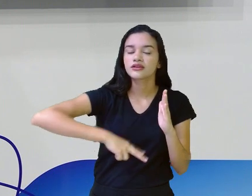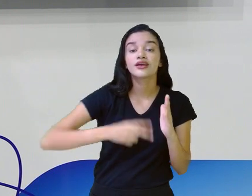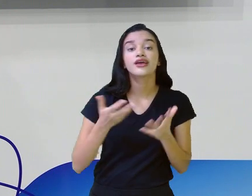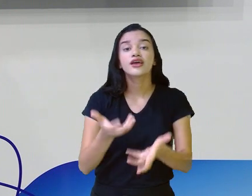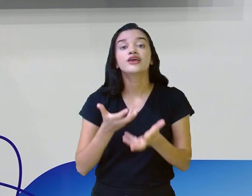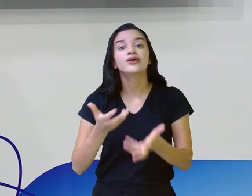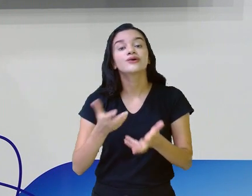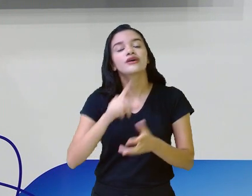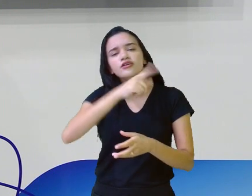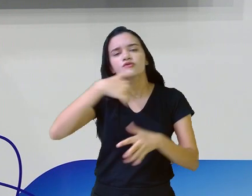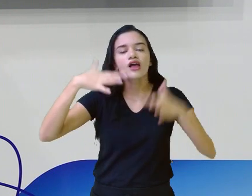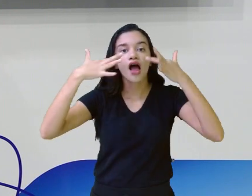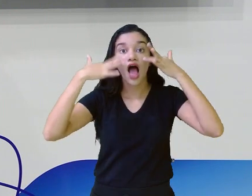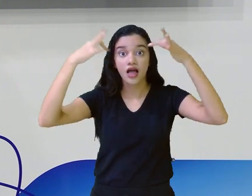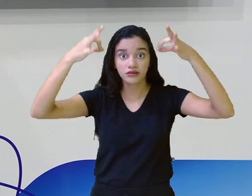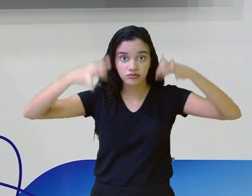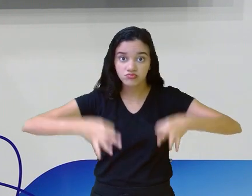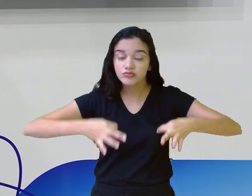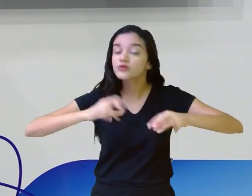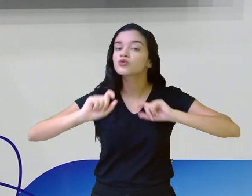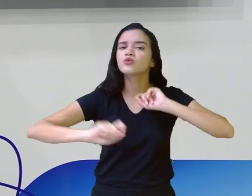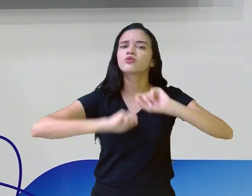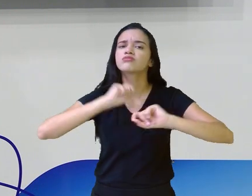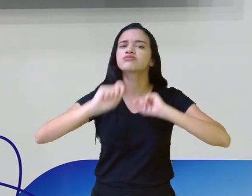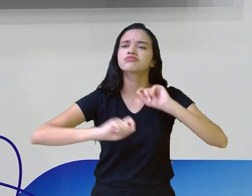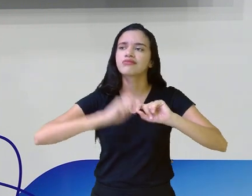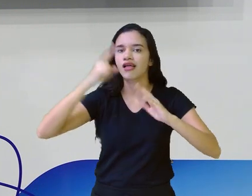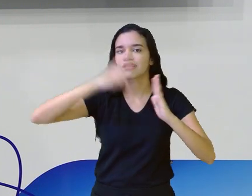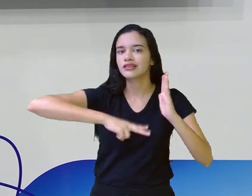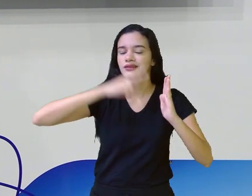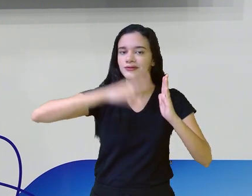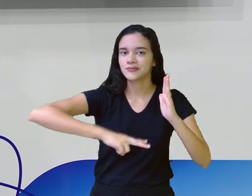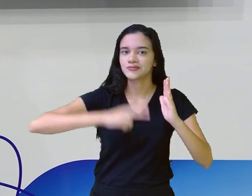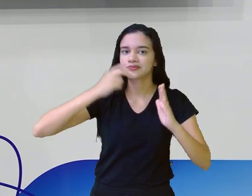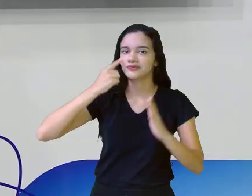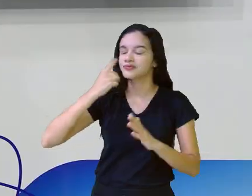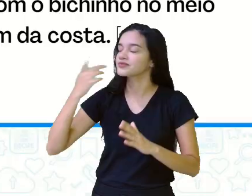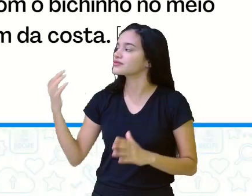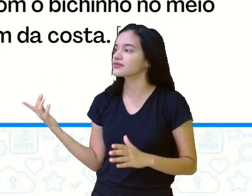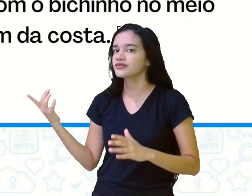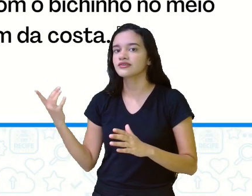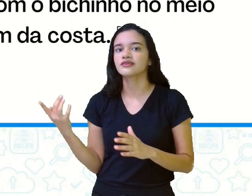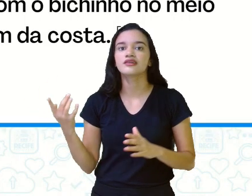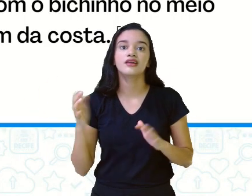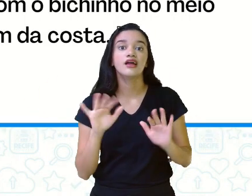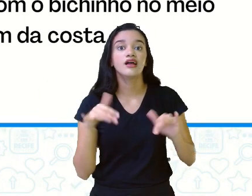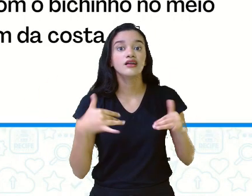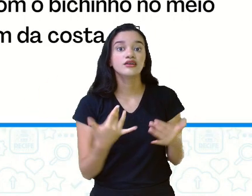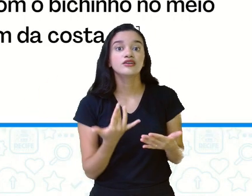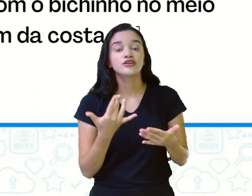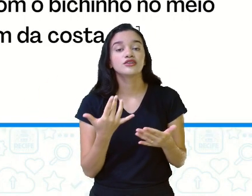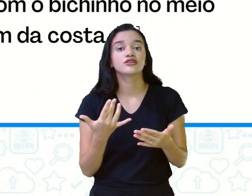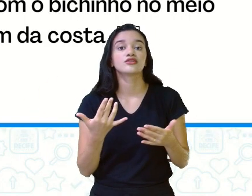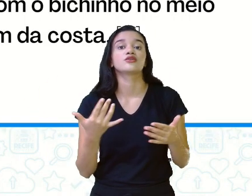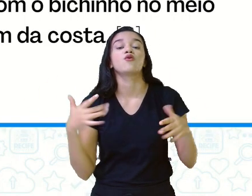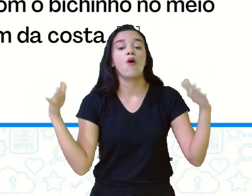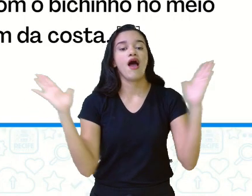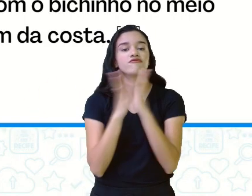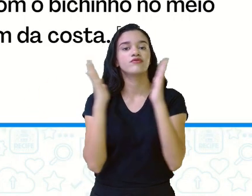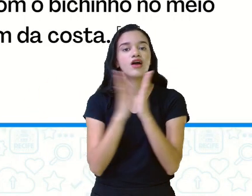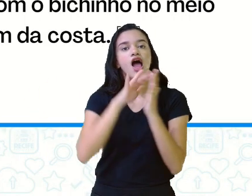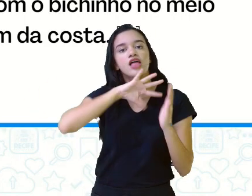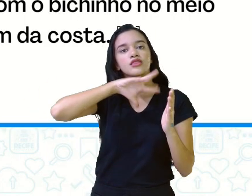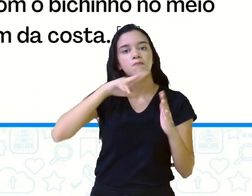eu quero que você preste bastante atenção nessa leitura aí. Filhote de foca é encontrado no meio da